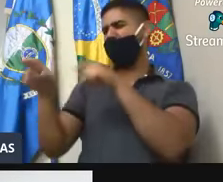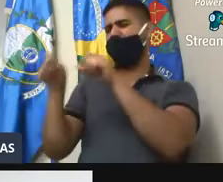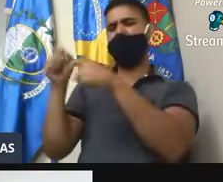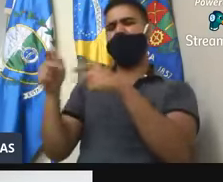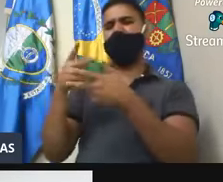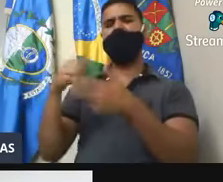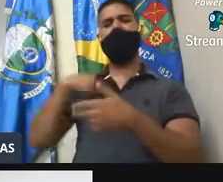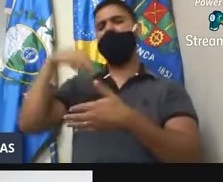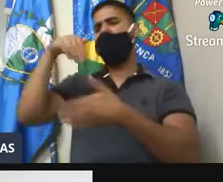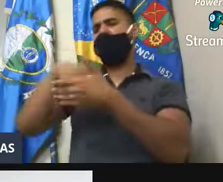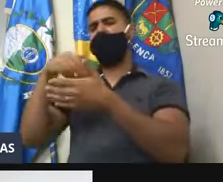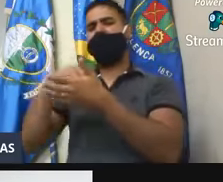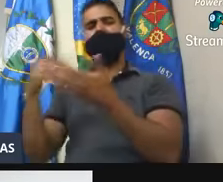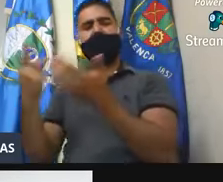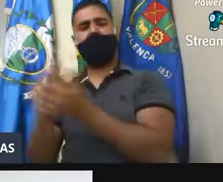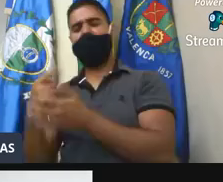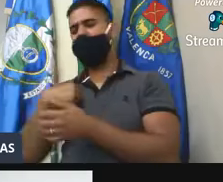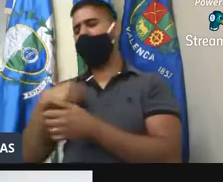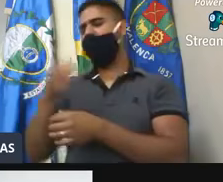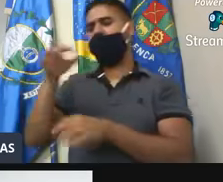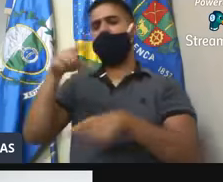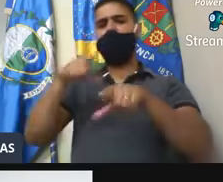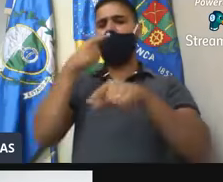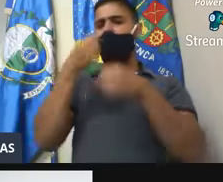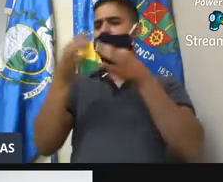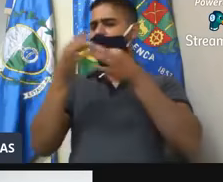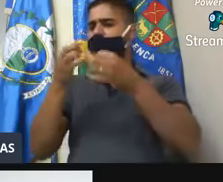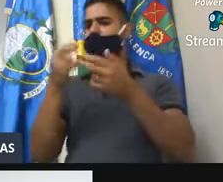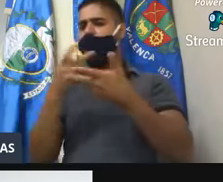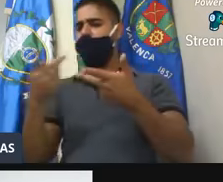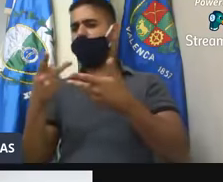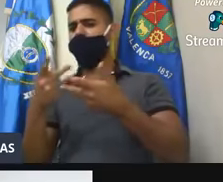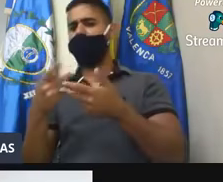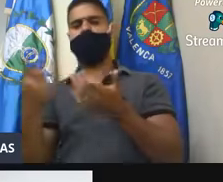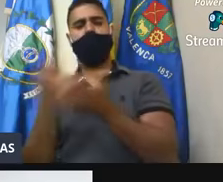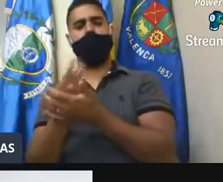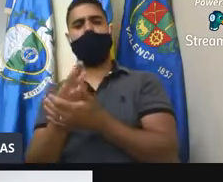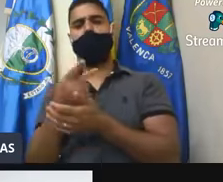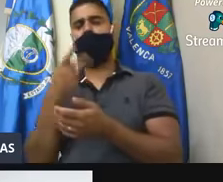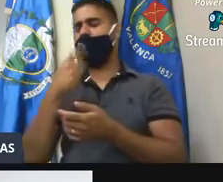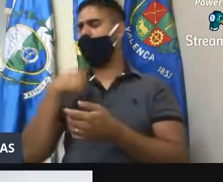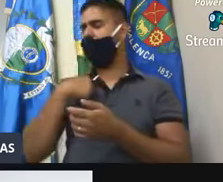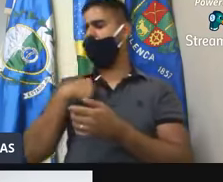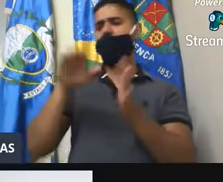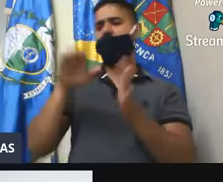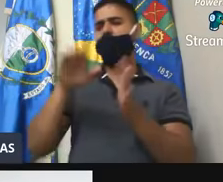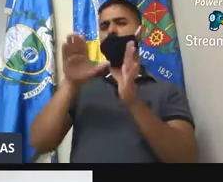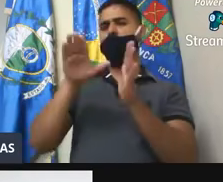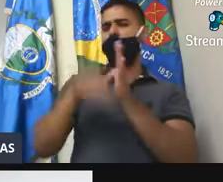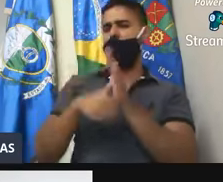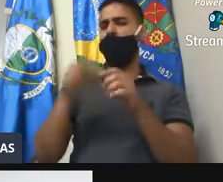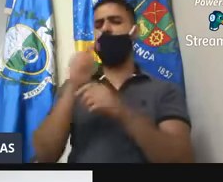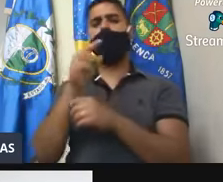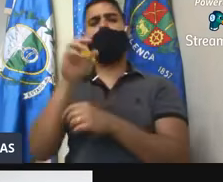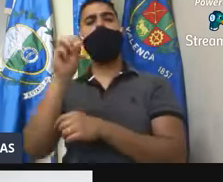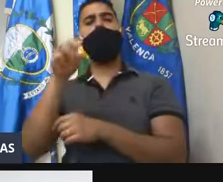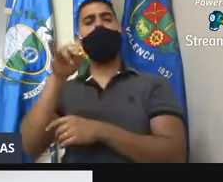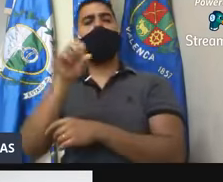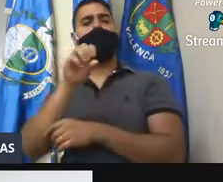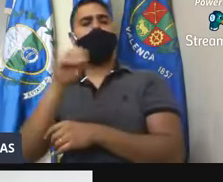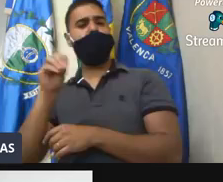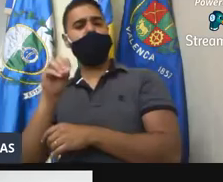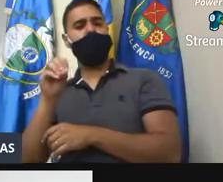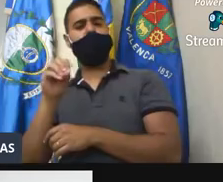errado. Pode falar que eu tomo alguma posição política errada. Mas me chamar de corrupto, me chamar de omisso, isso eu não posso falar. Mas sabe por quê? Para